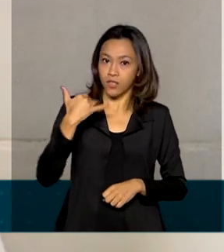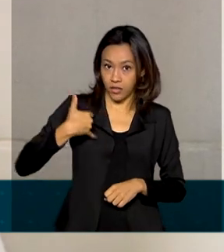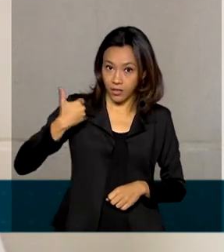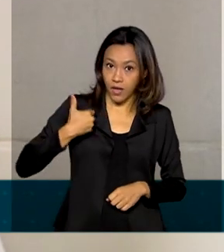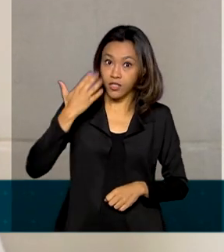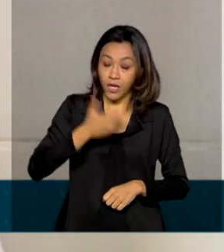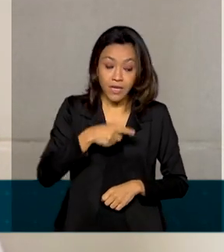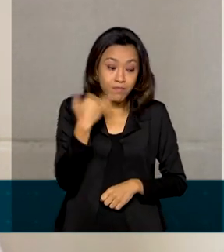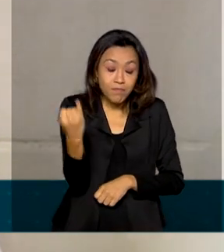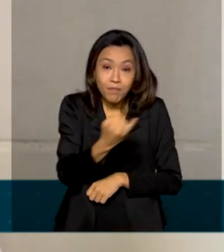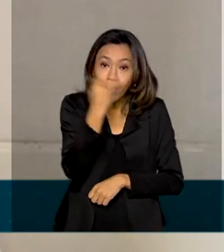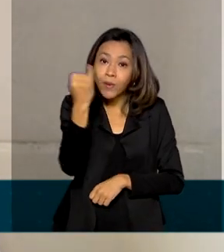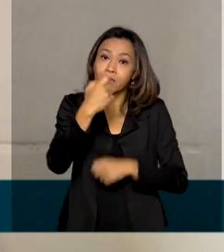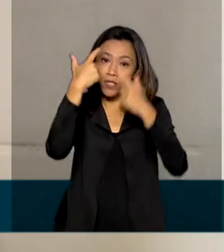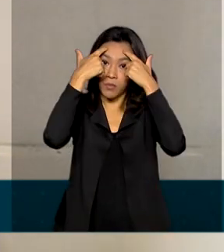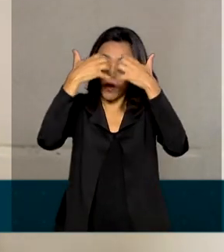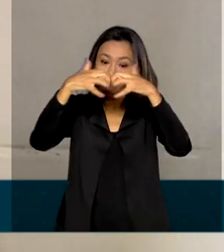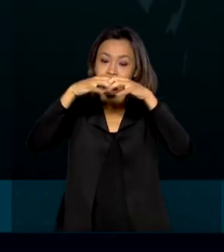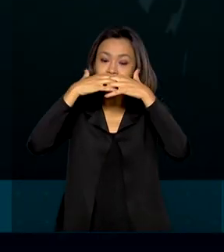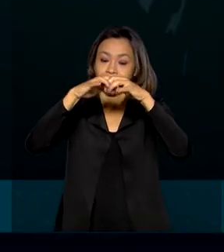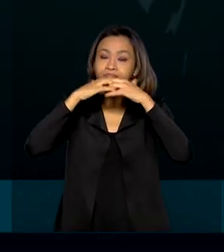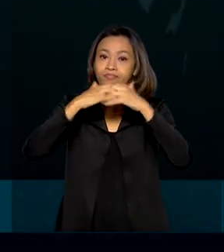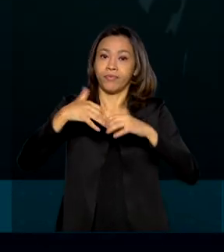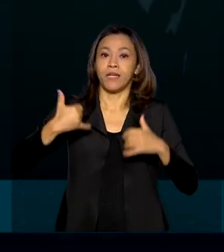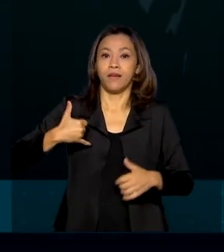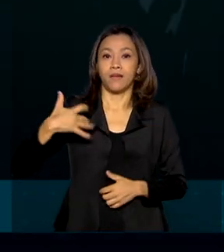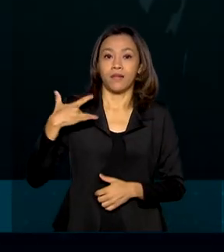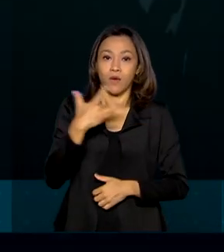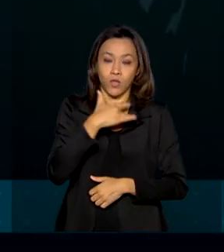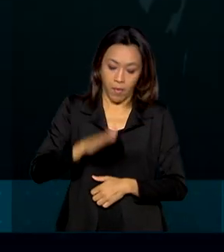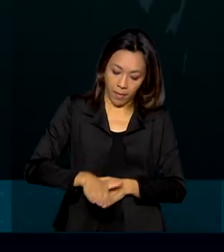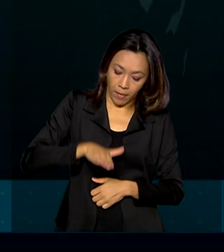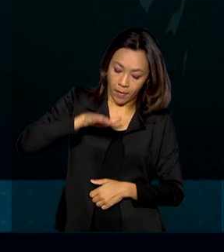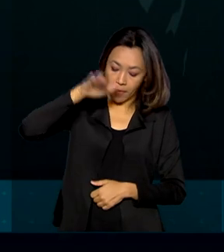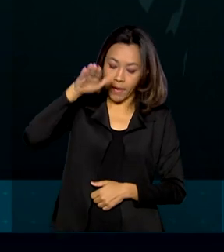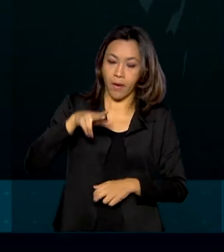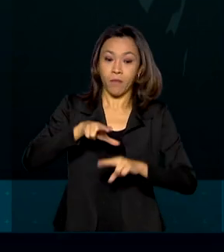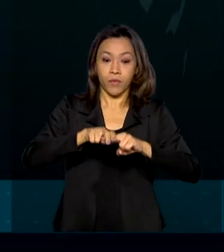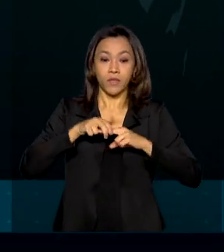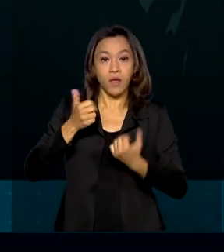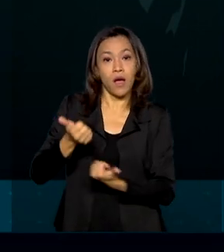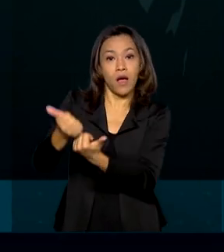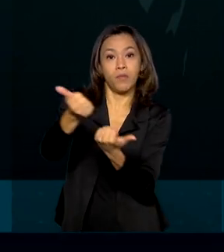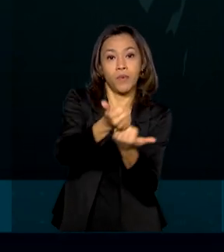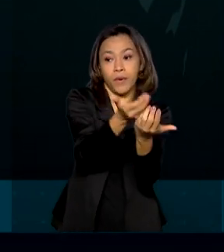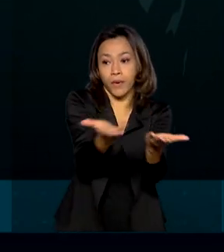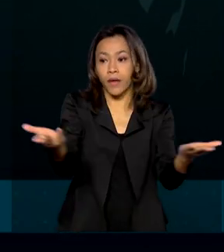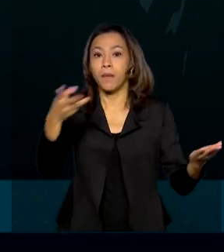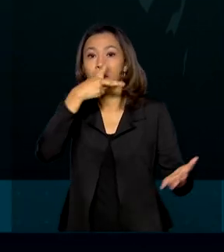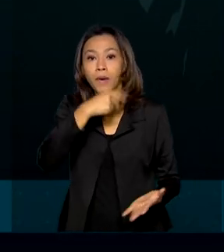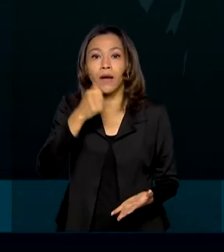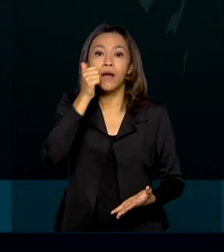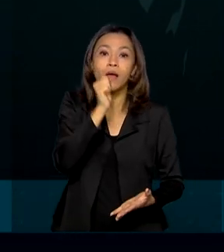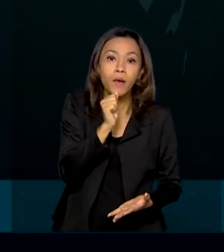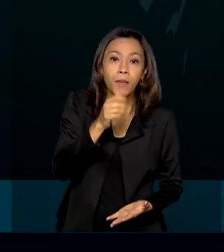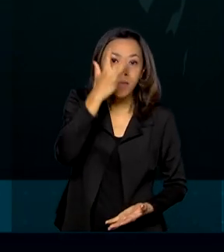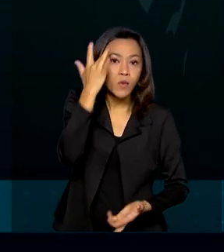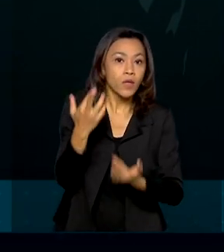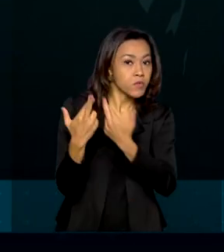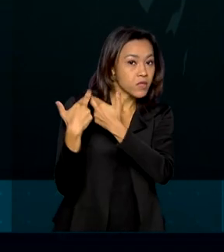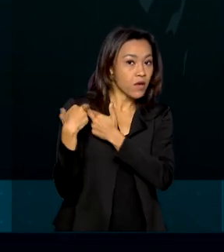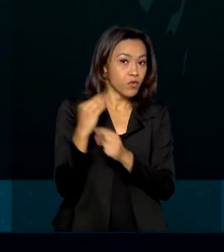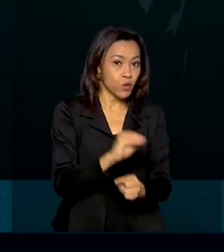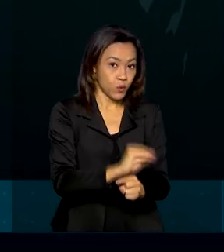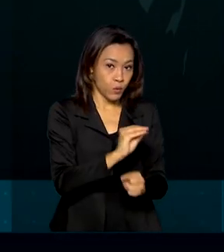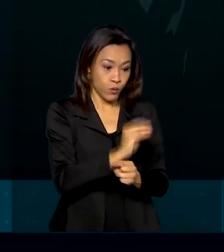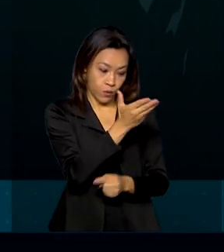crescimento e o desenvolvimento da criança. Por isso, para apoiar pais e responsáveis nessa missão de escolher o que pode